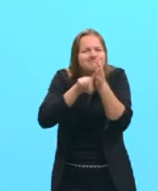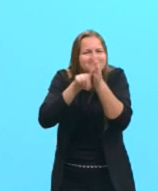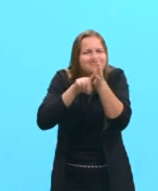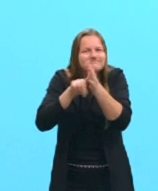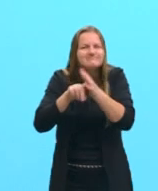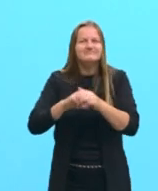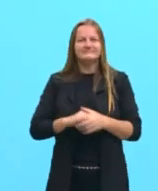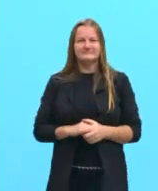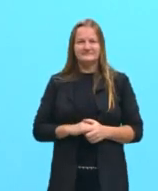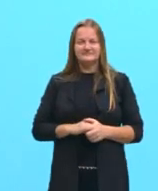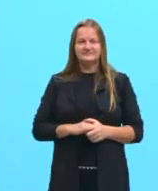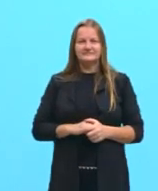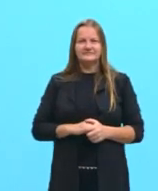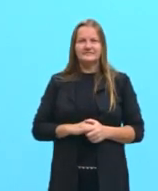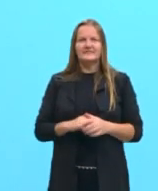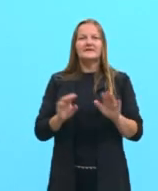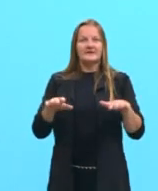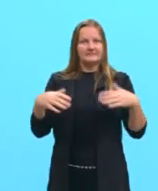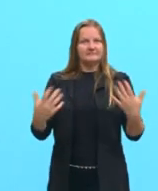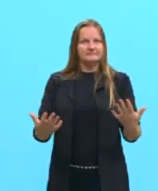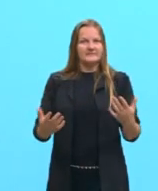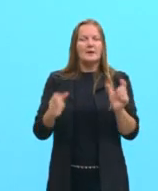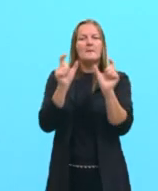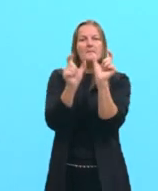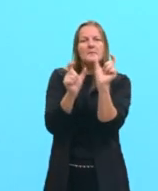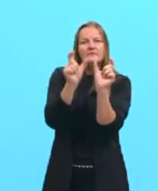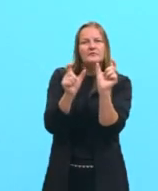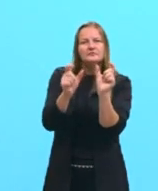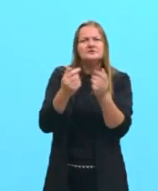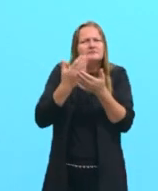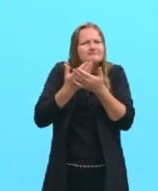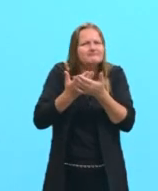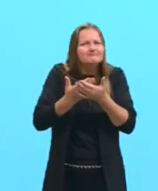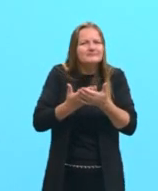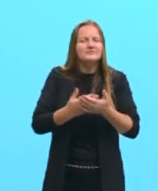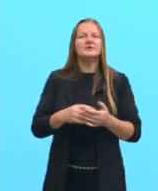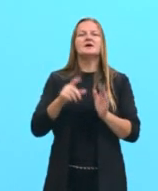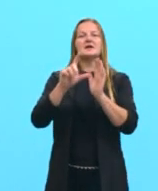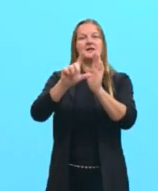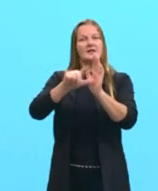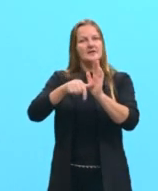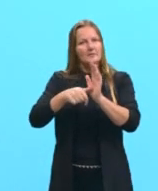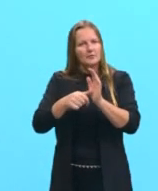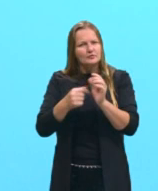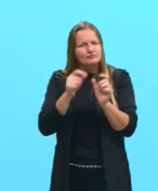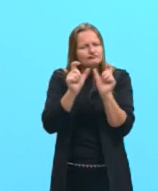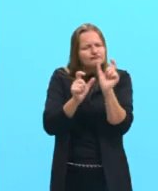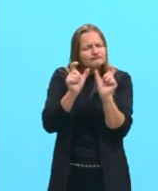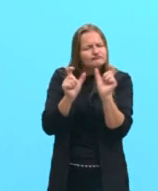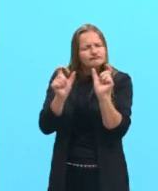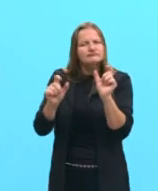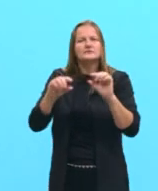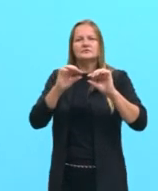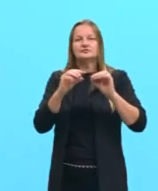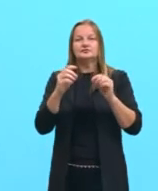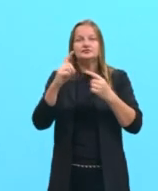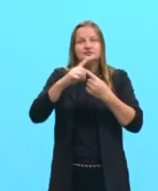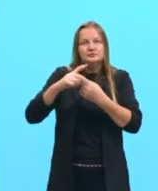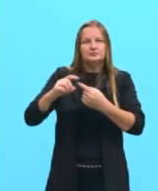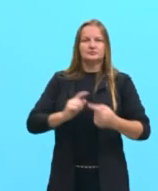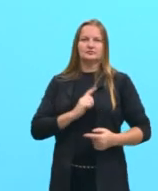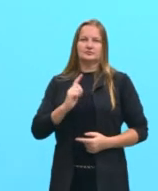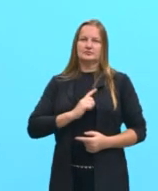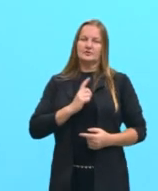acontece. Então, lá na morfologia eu vou fazer o estudo de todas essas classes gramaticais e